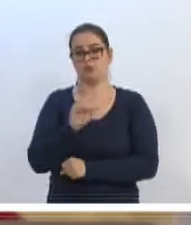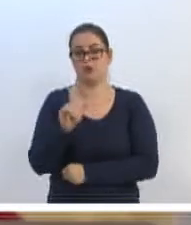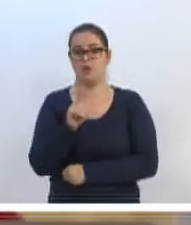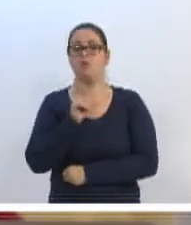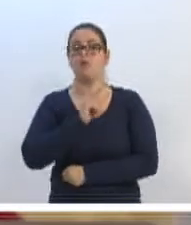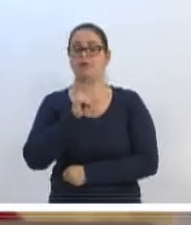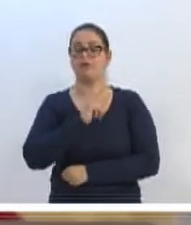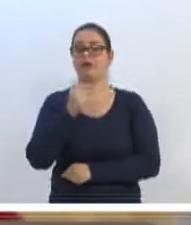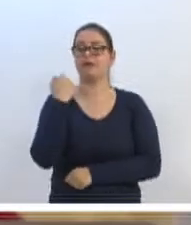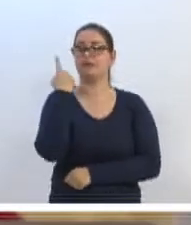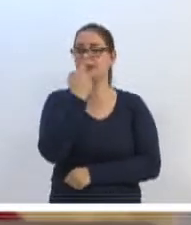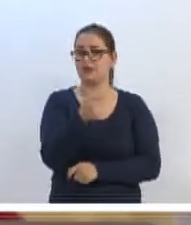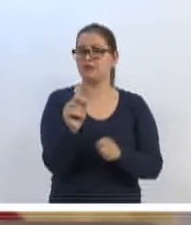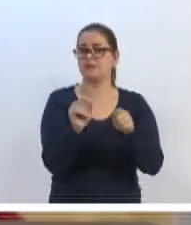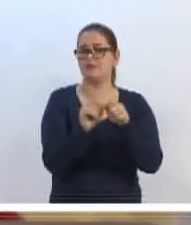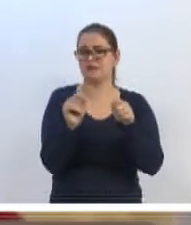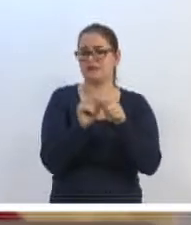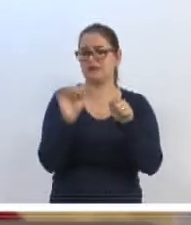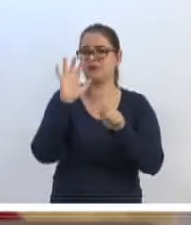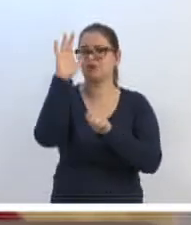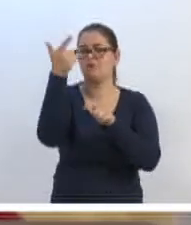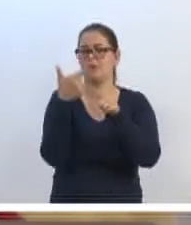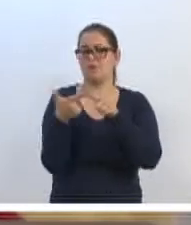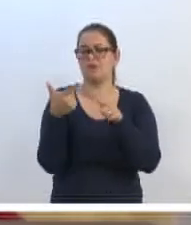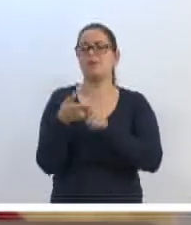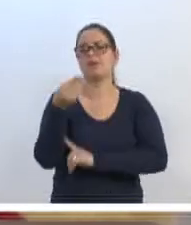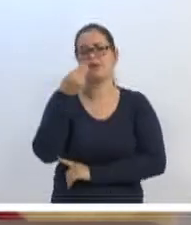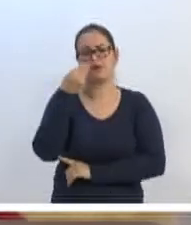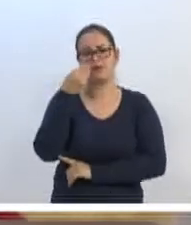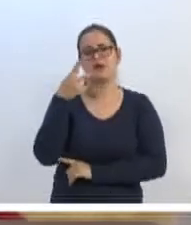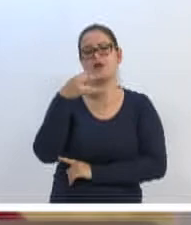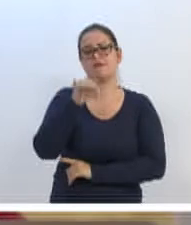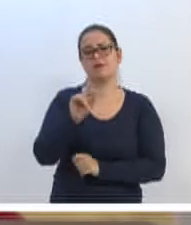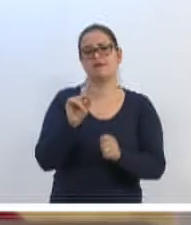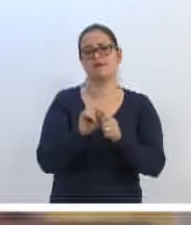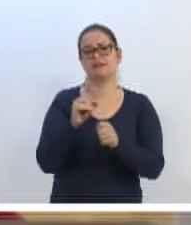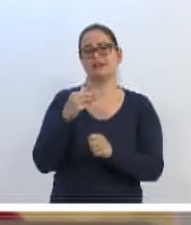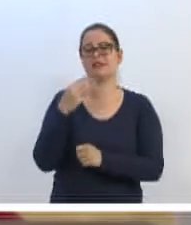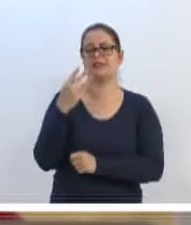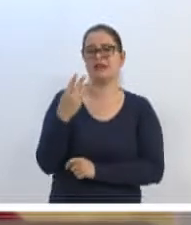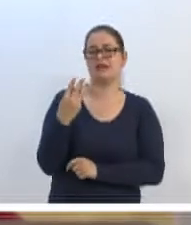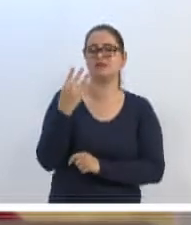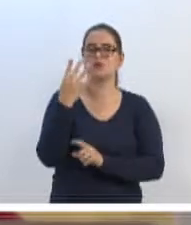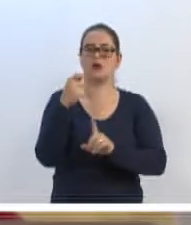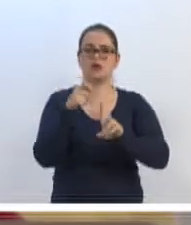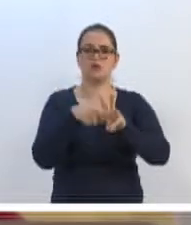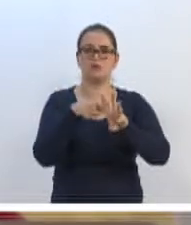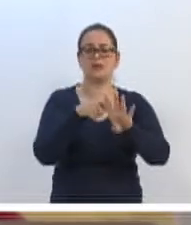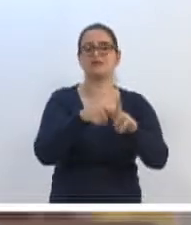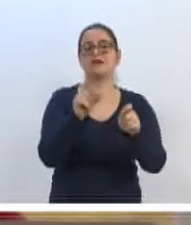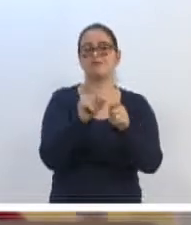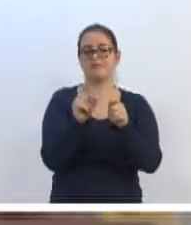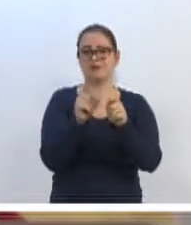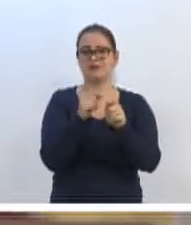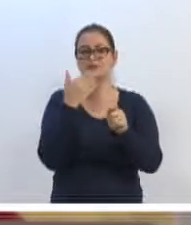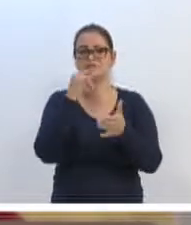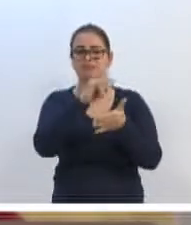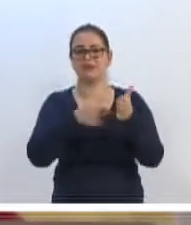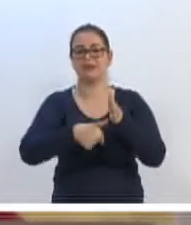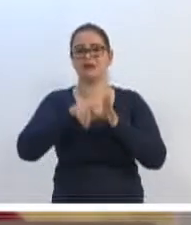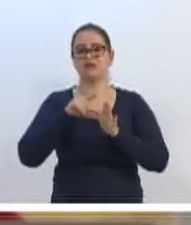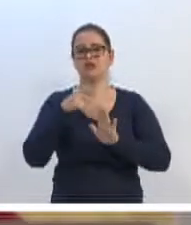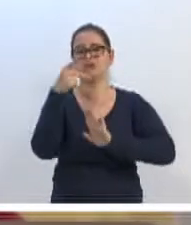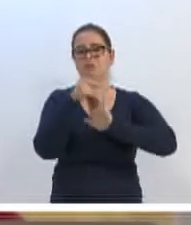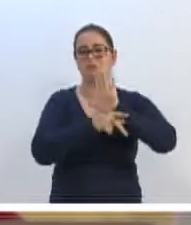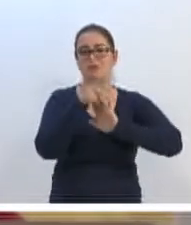tem, sim, interesse de fazer isso, e óbvio que agora vão-se três para quatro meses que foi feito o encaminhamento da legislação, do anteprojeto,